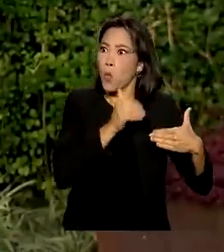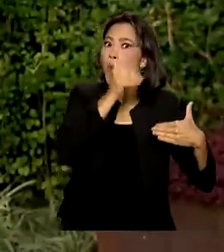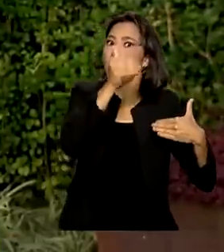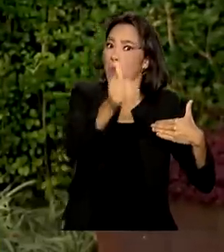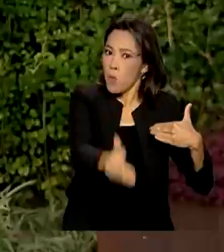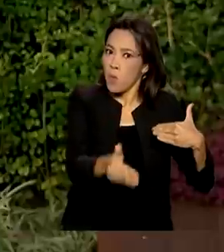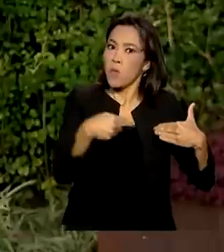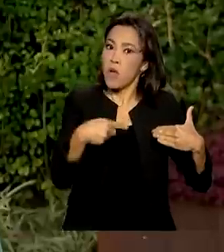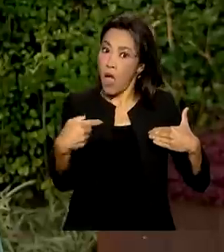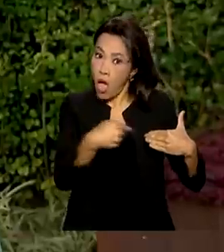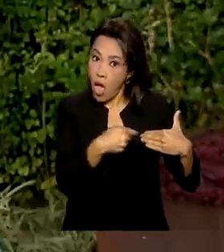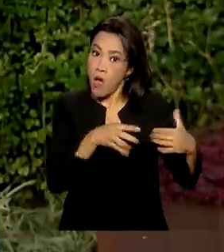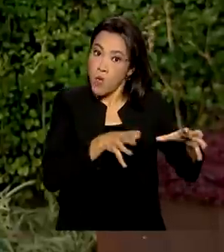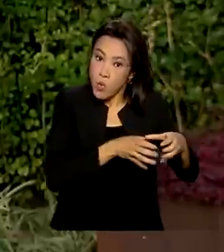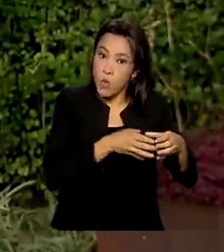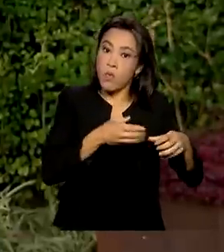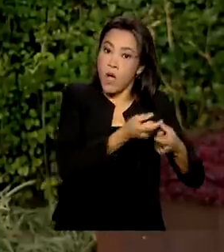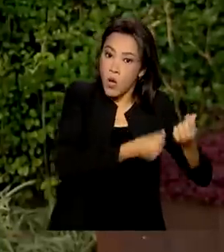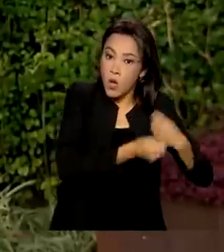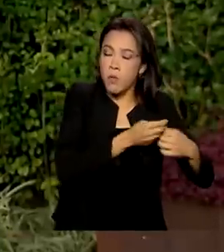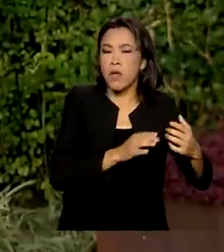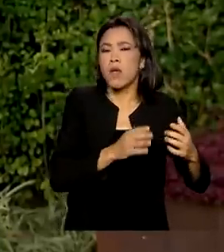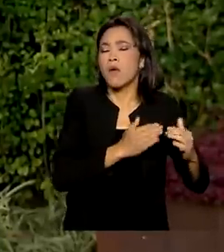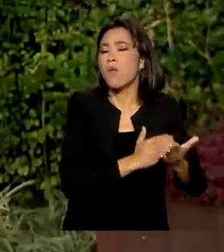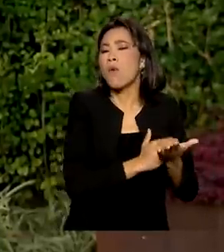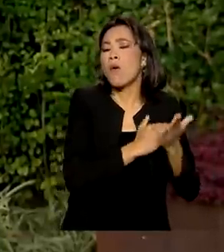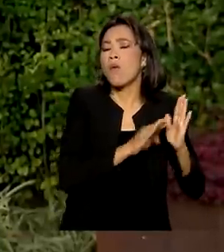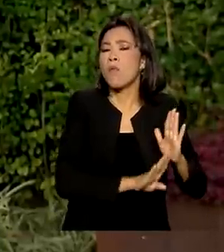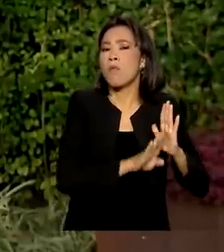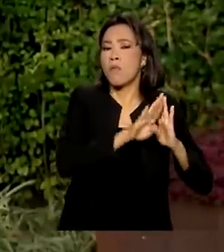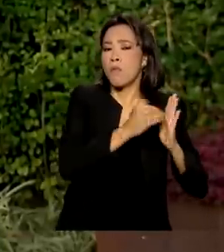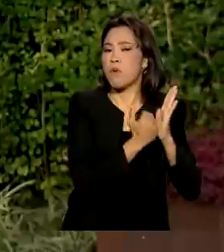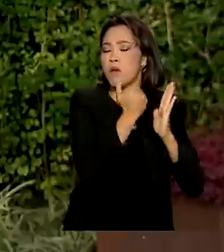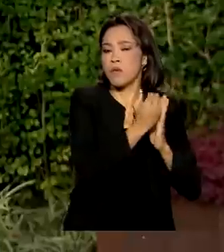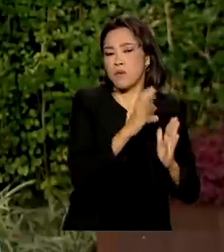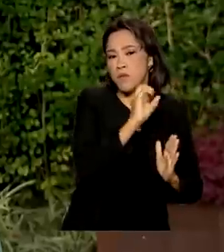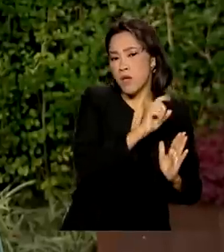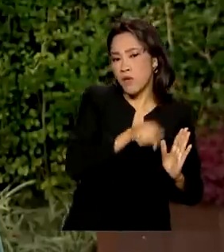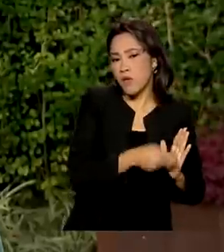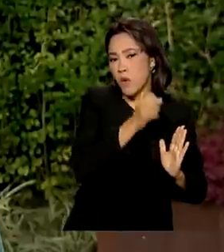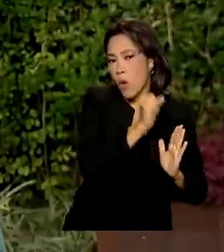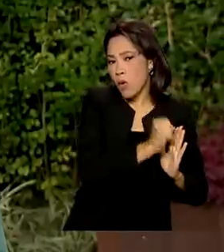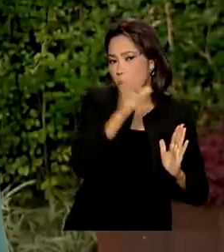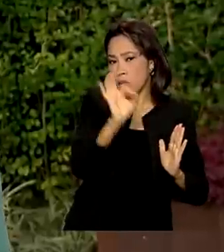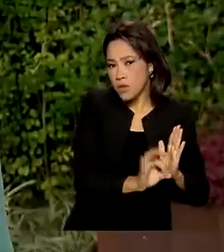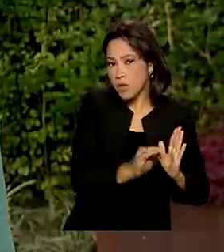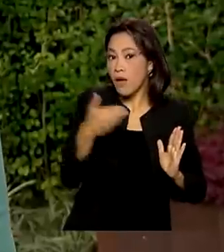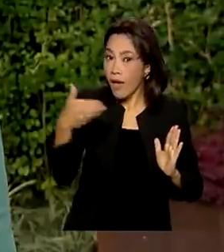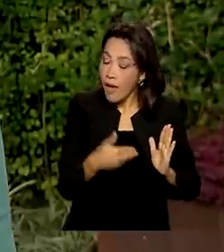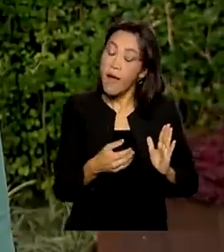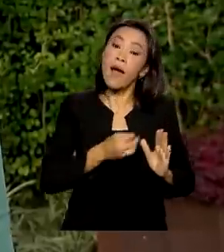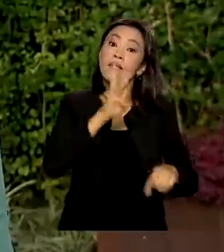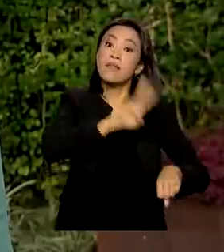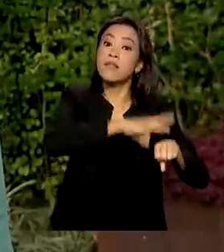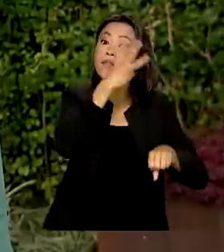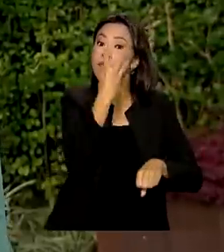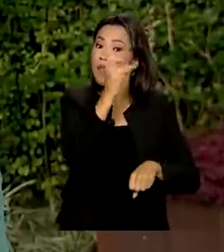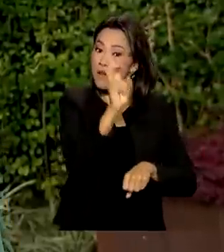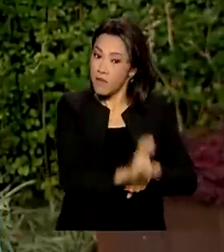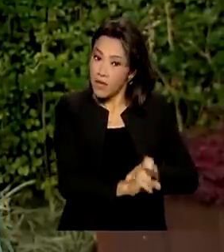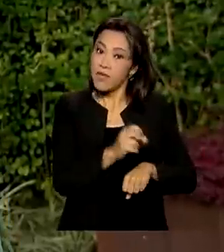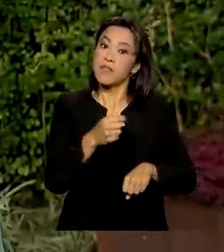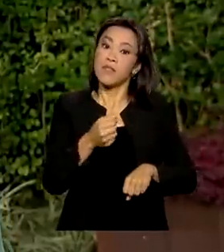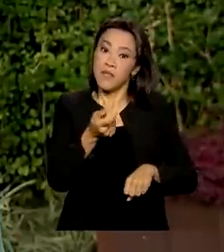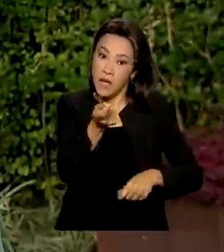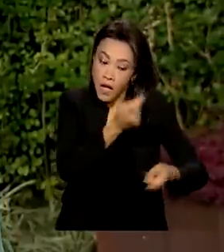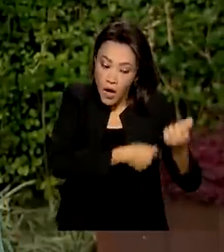que projetava um crescimento de 0,8%. Essa é a terceira vez consecutiva que a